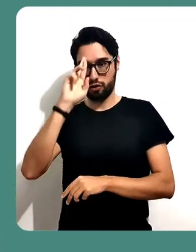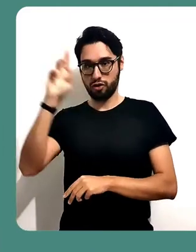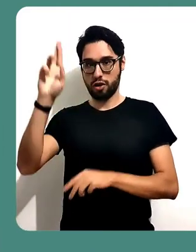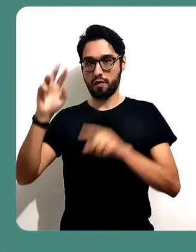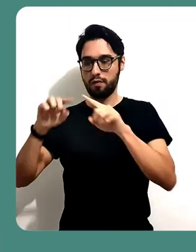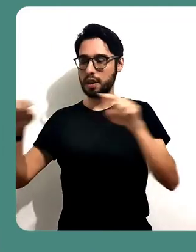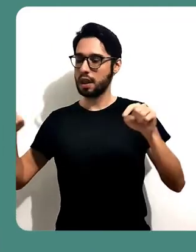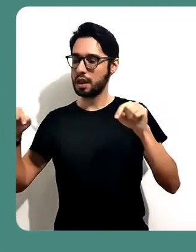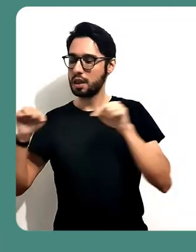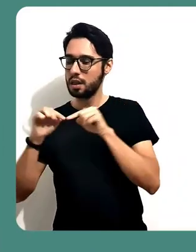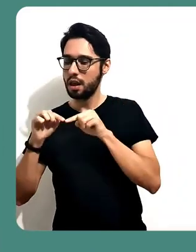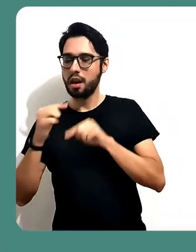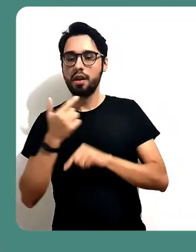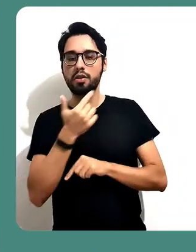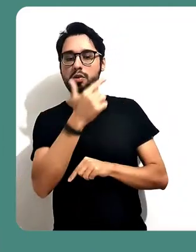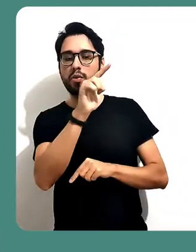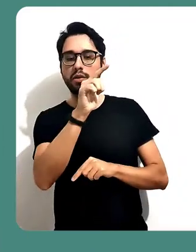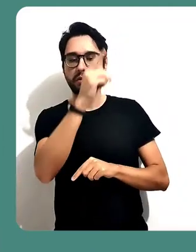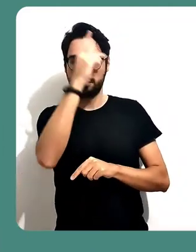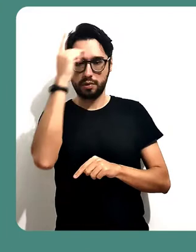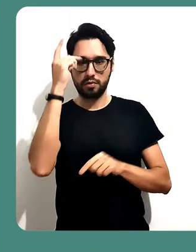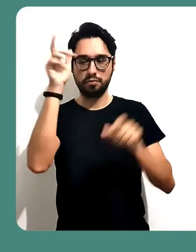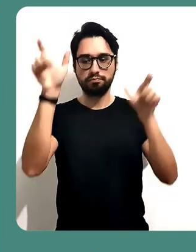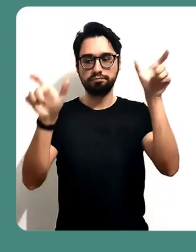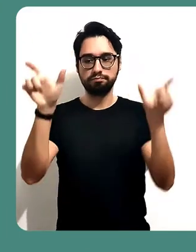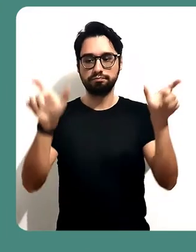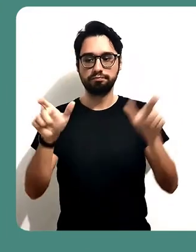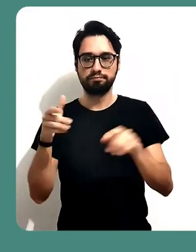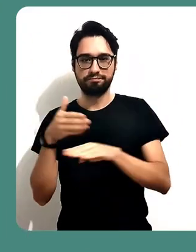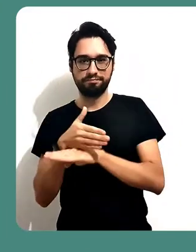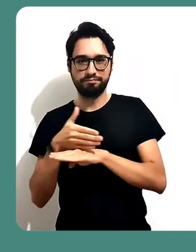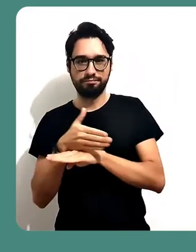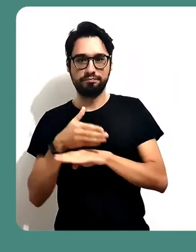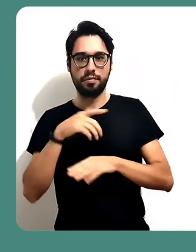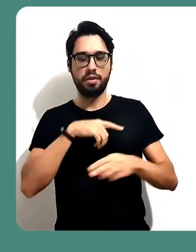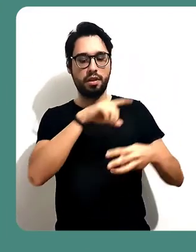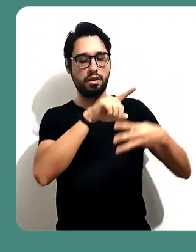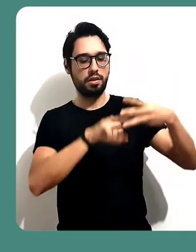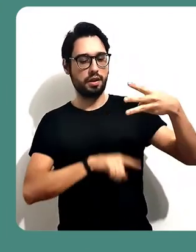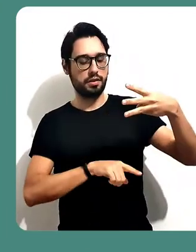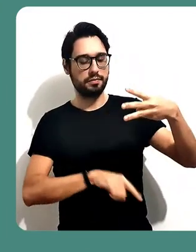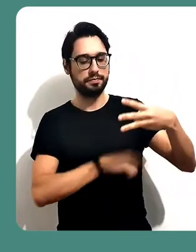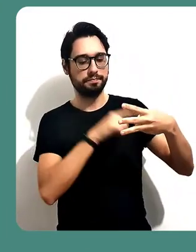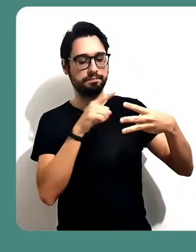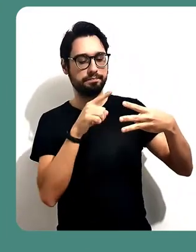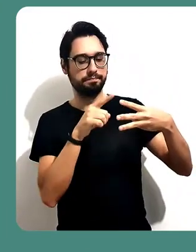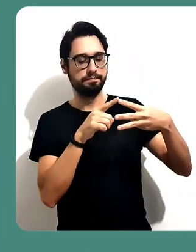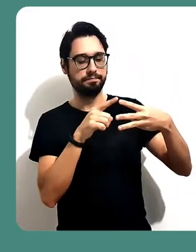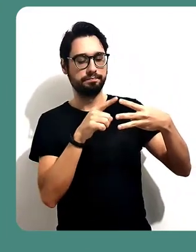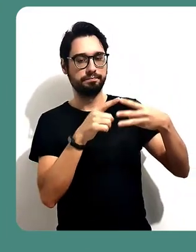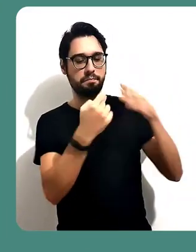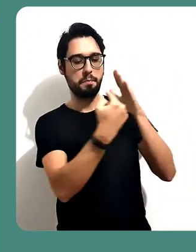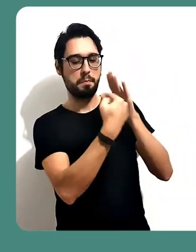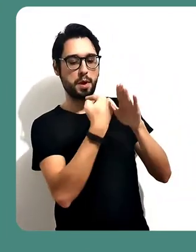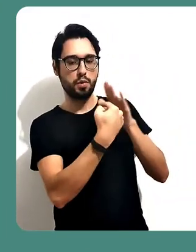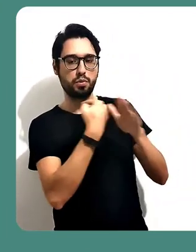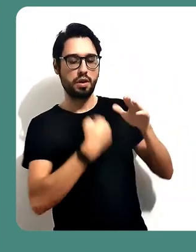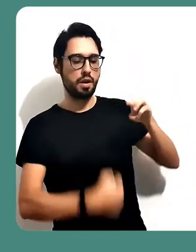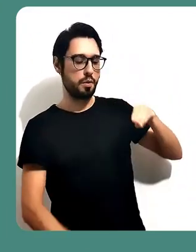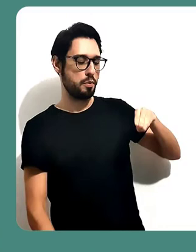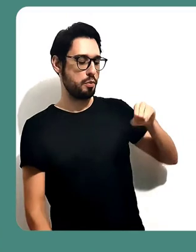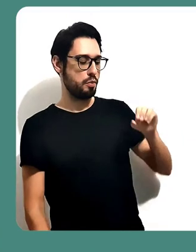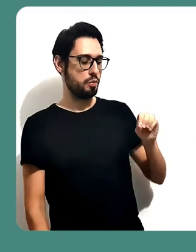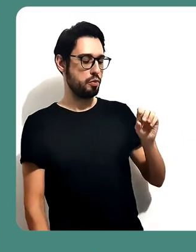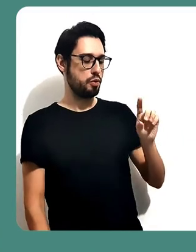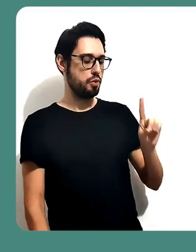você vai se relacionar com todos aqueles que vão ingressando na sua sala. Você tem três opções, a